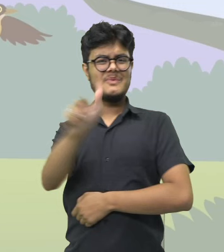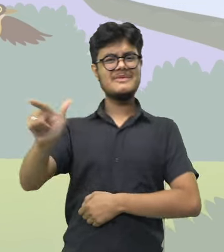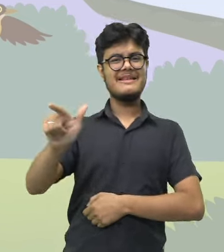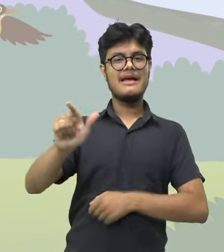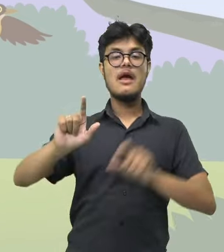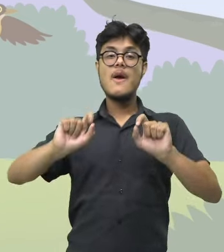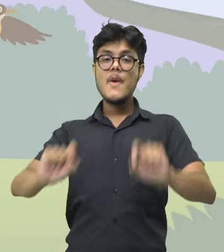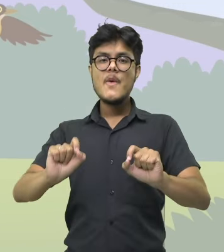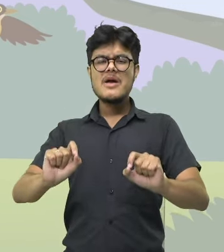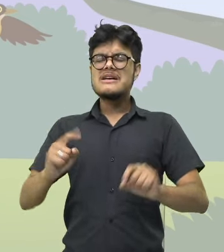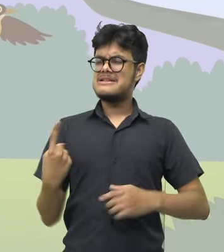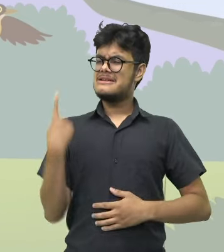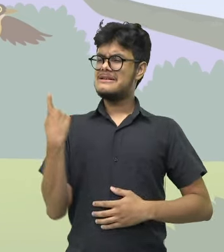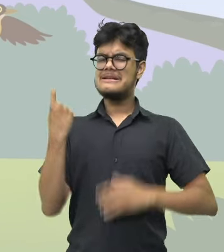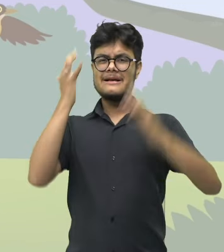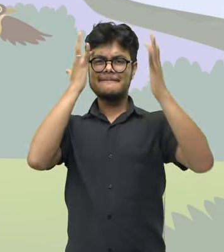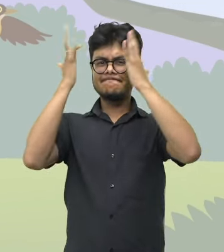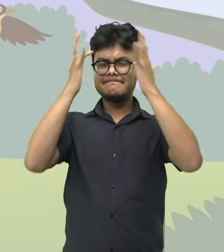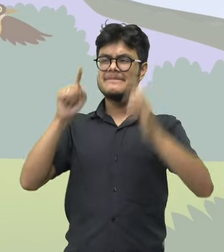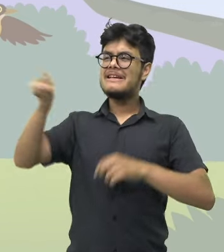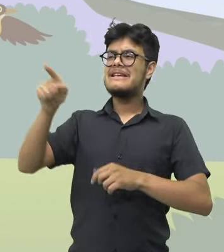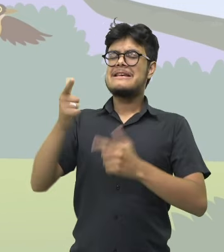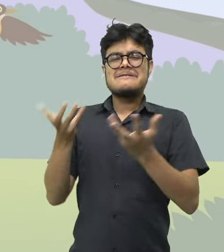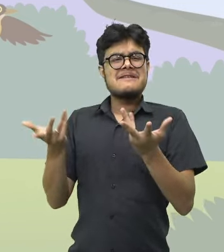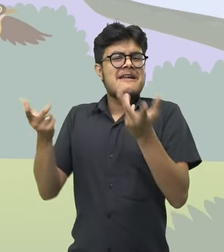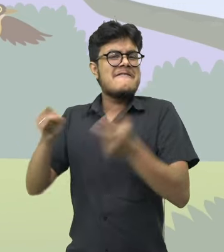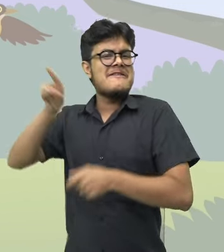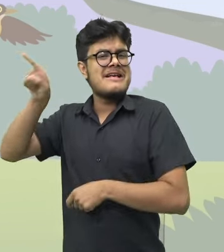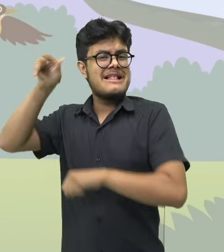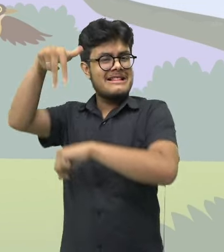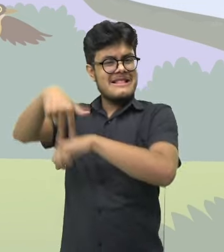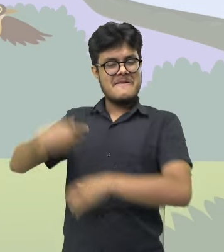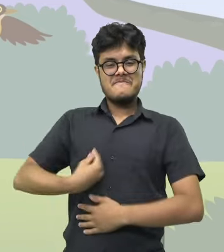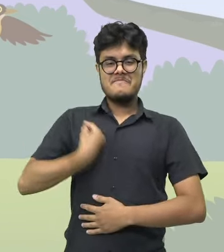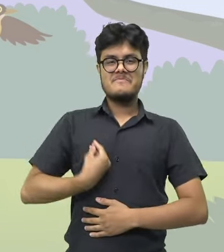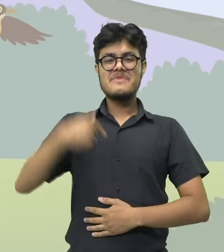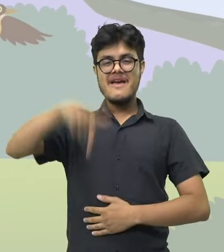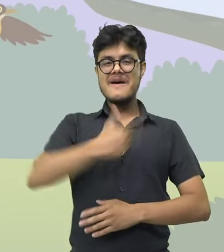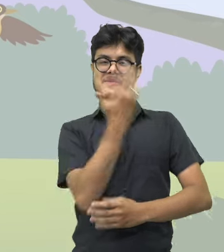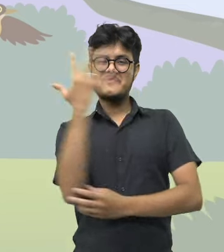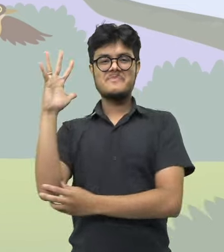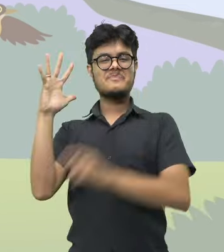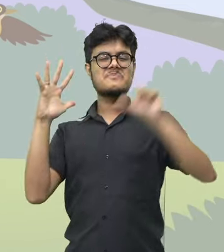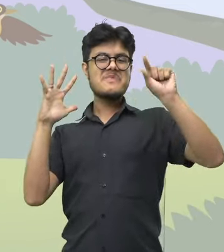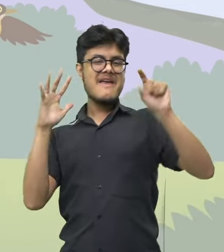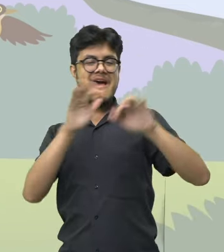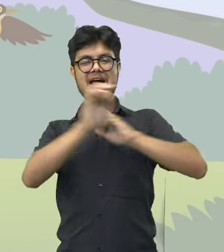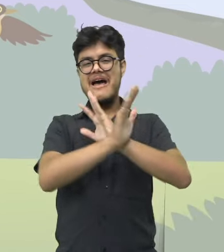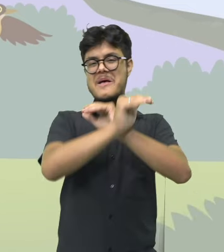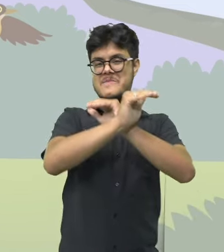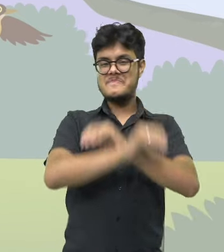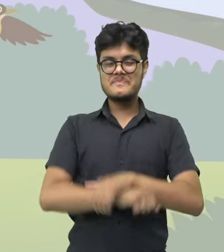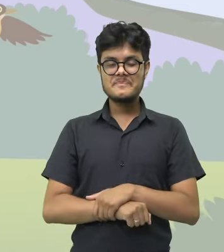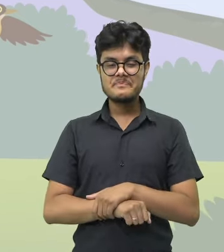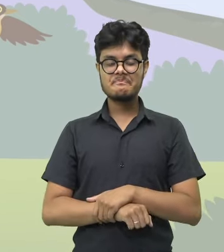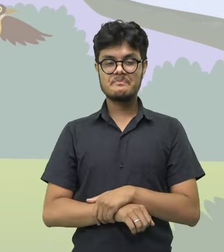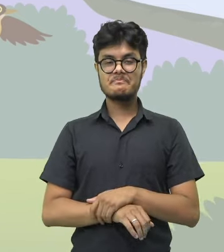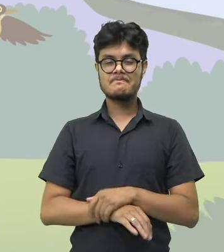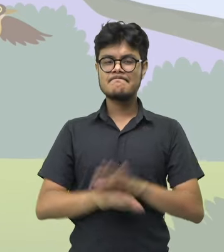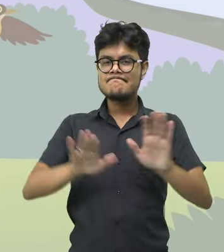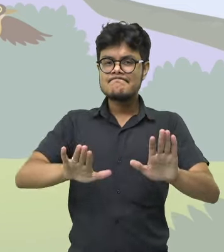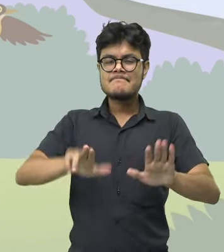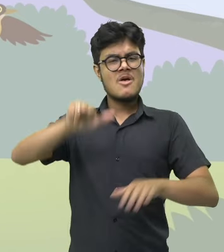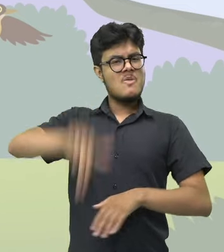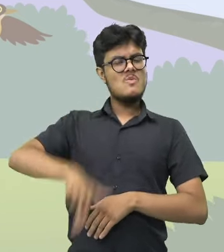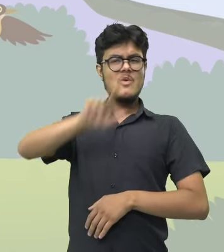cismar sozinho à noite, mais prazer encontro eu lá. Minha terra tem palmeiras onde canta o sabiá. Não permita,